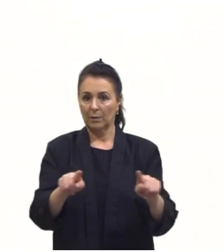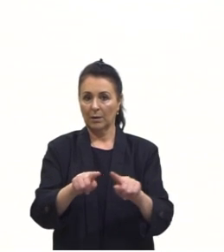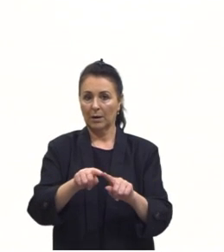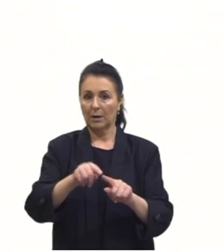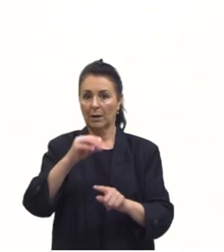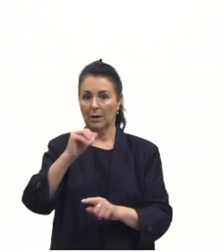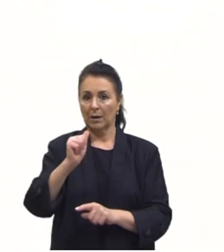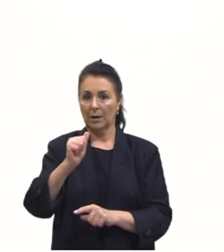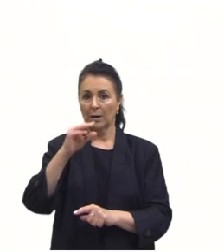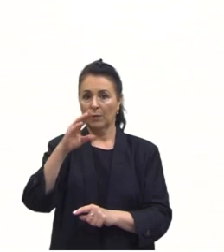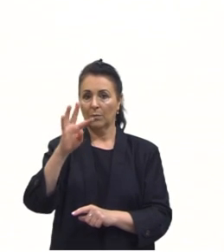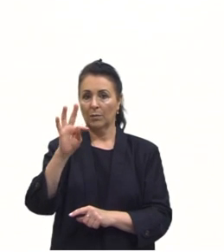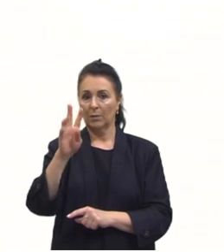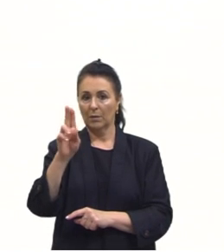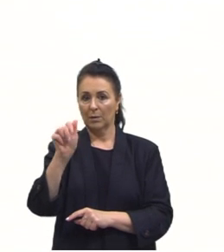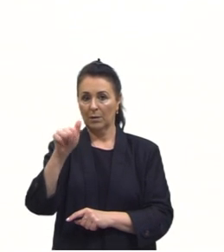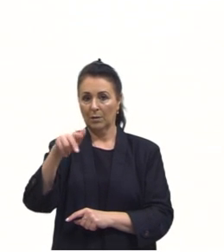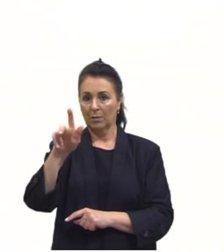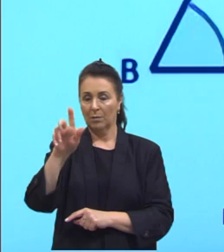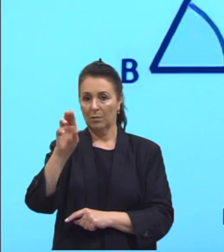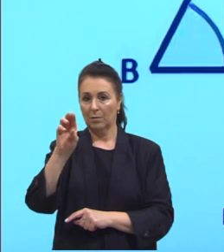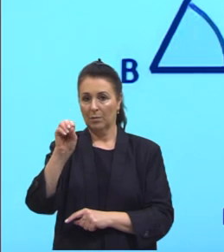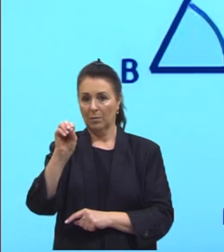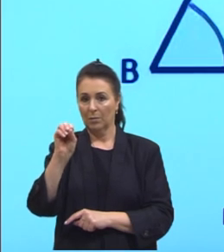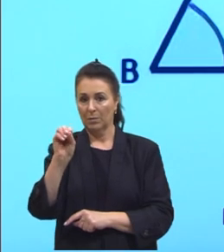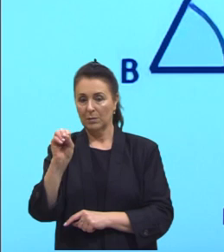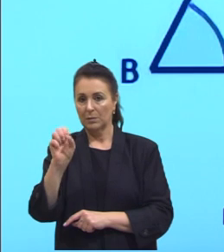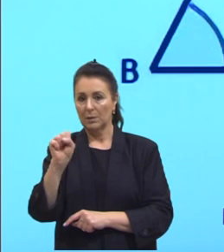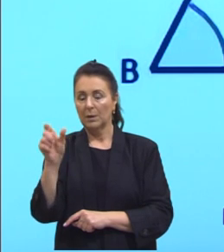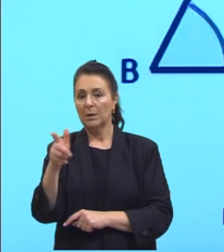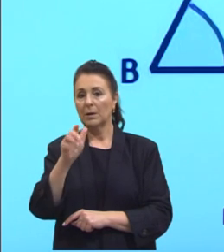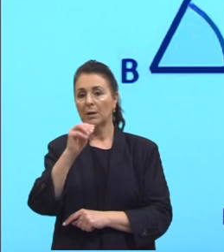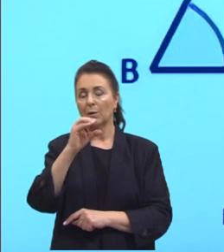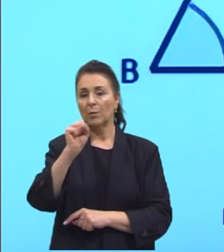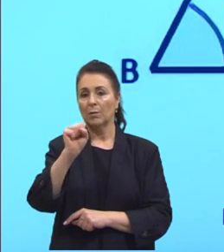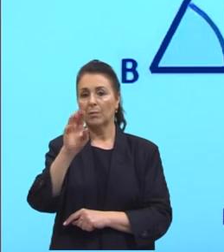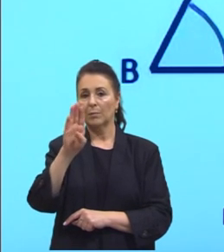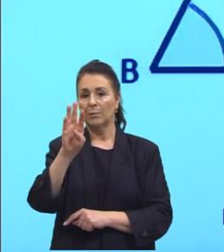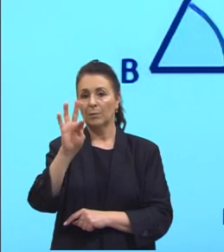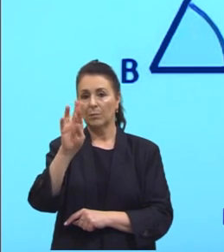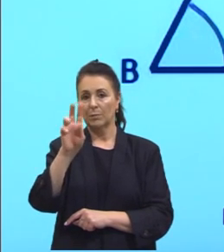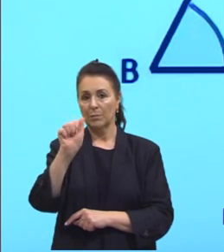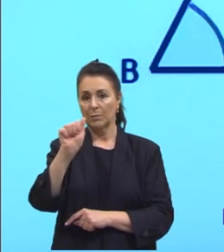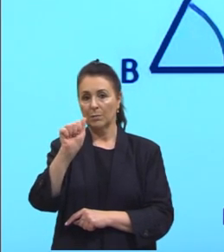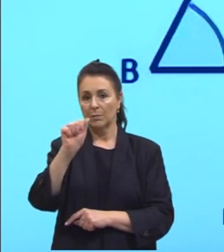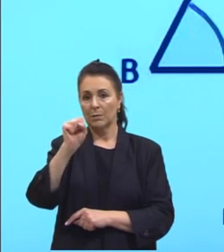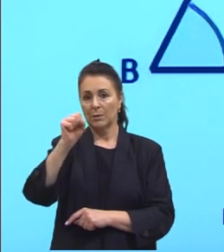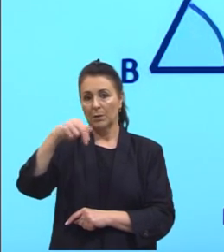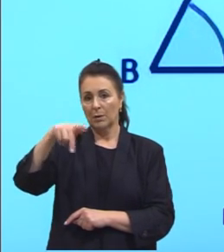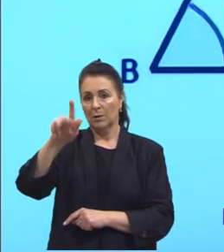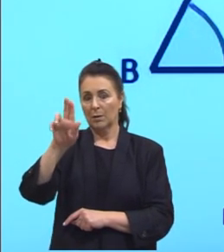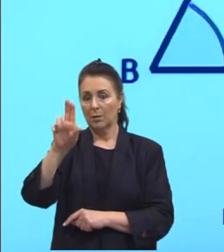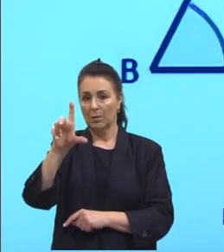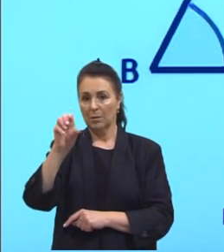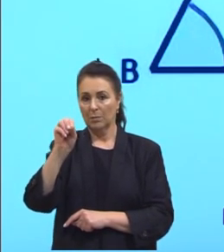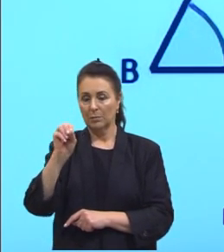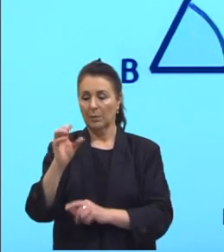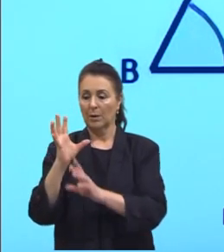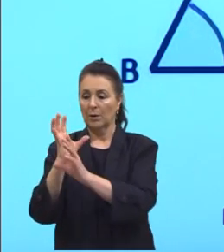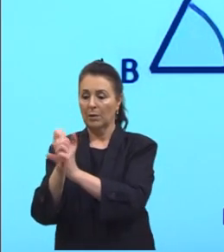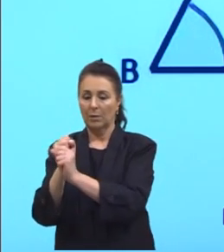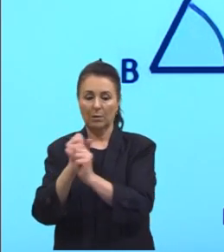e obtusângulos então nós temos que sempre a medida de um lado ao quadrado